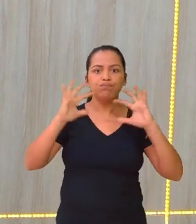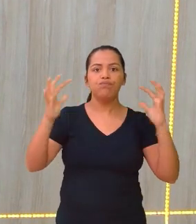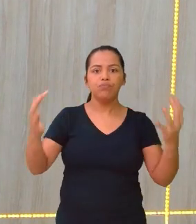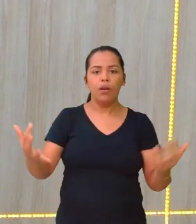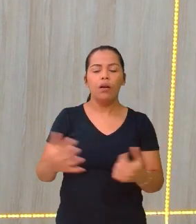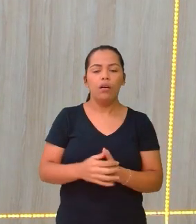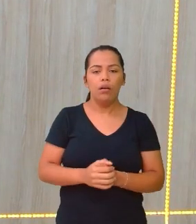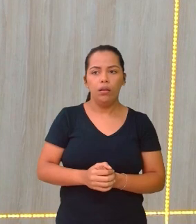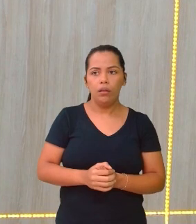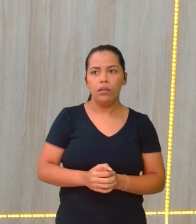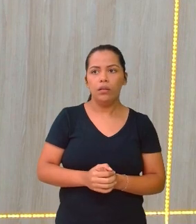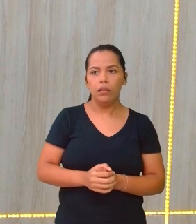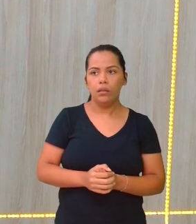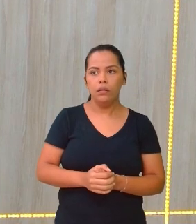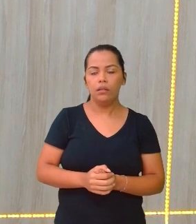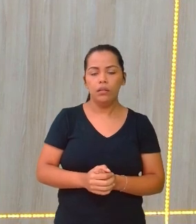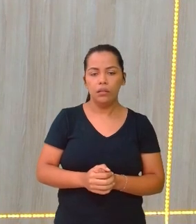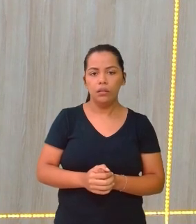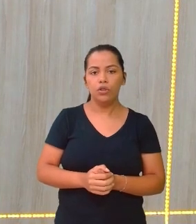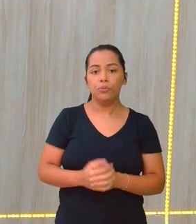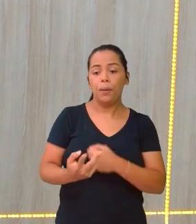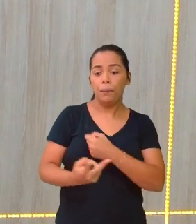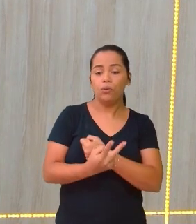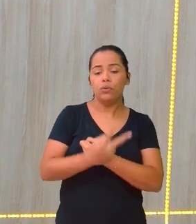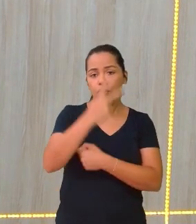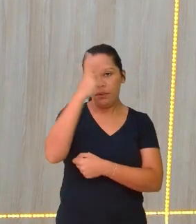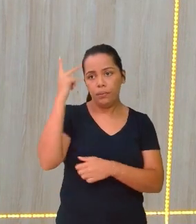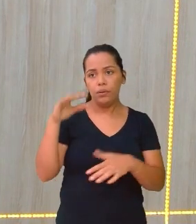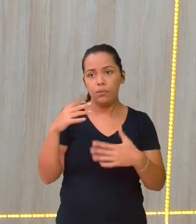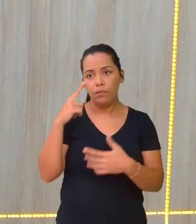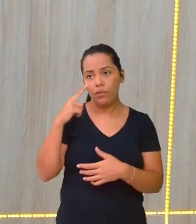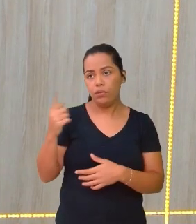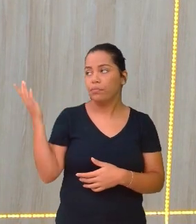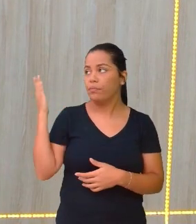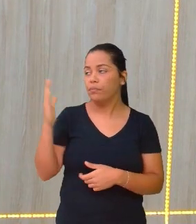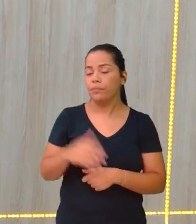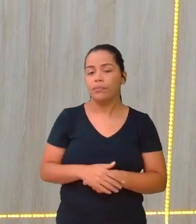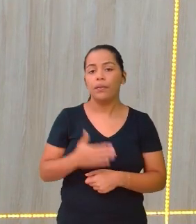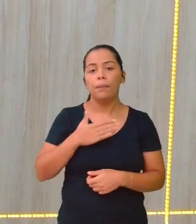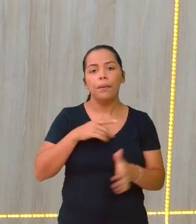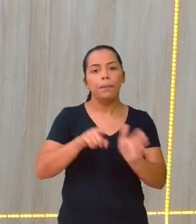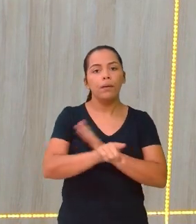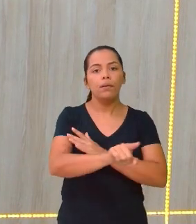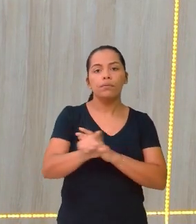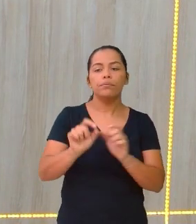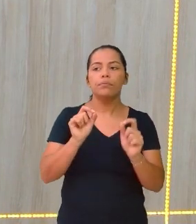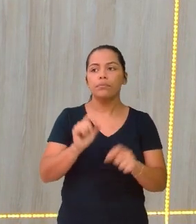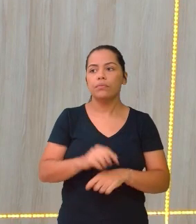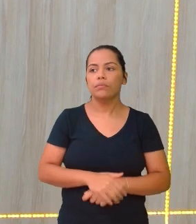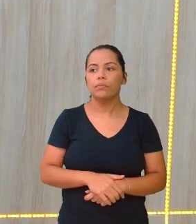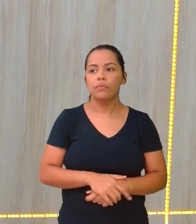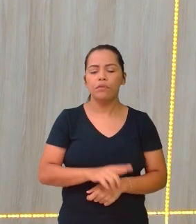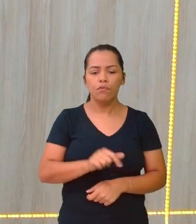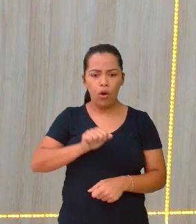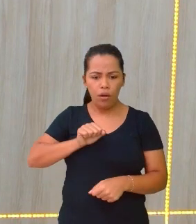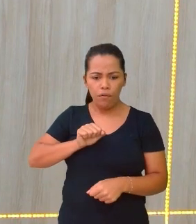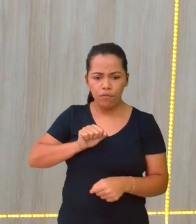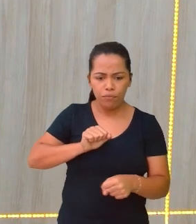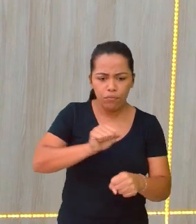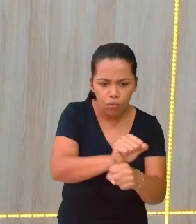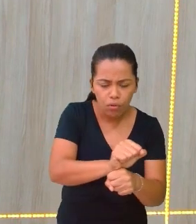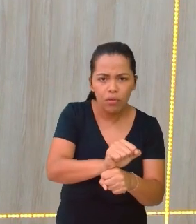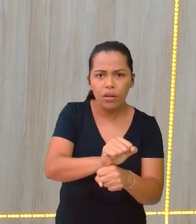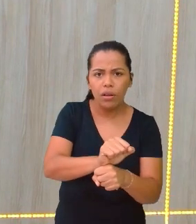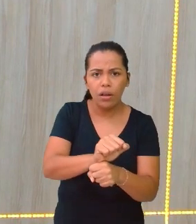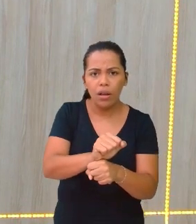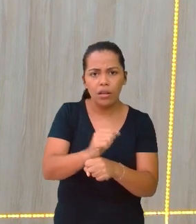motorista e o carona do lado. Então, aí a gente está vendo. Aí a minha pergunta, foi uma freada brusca? Foi isso